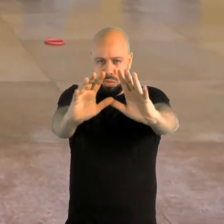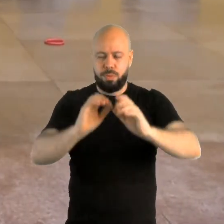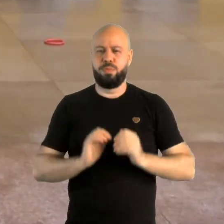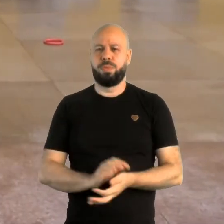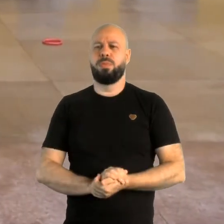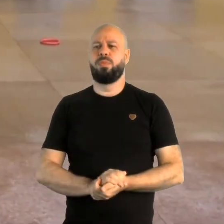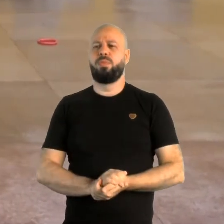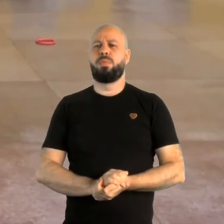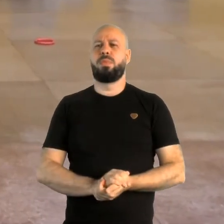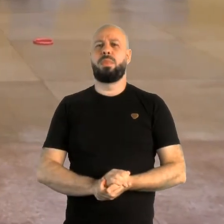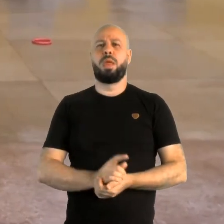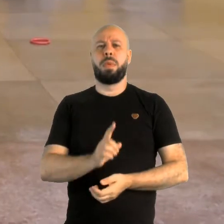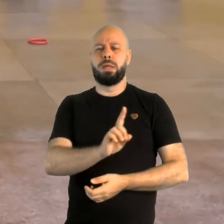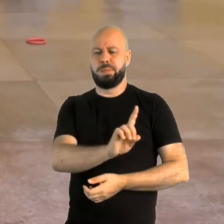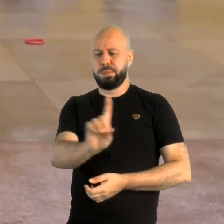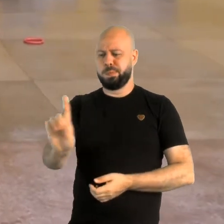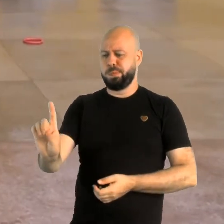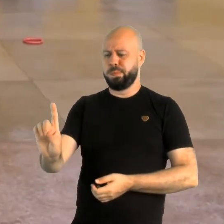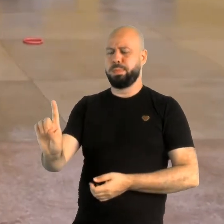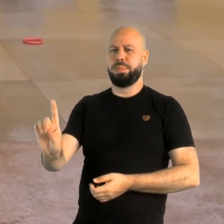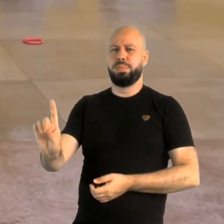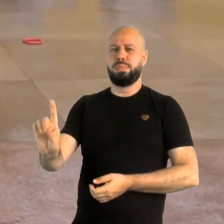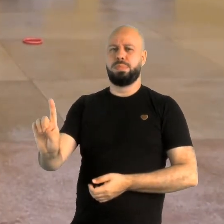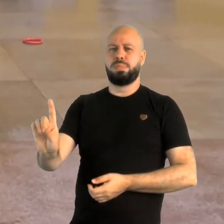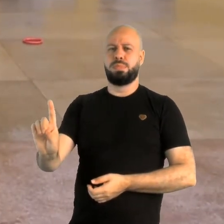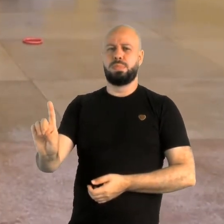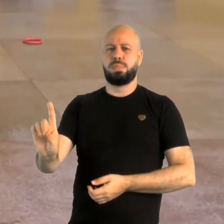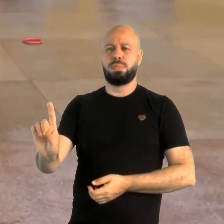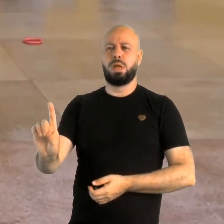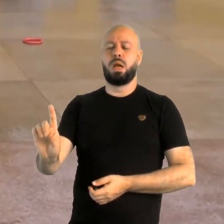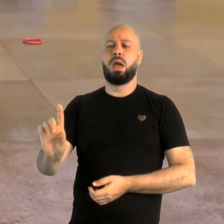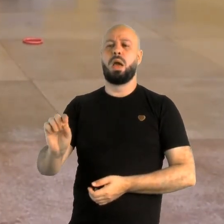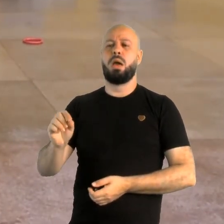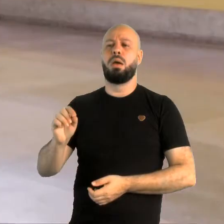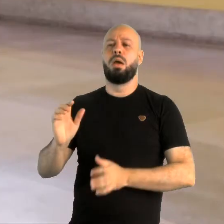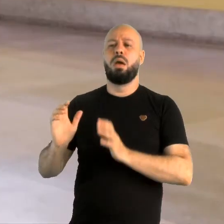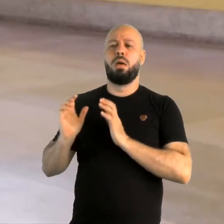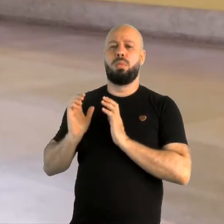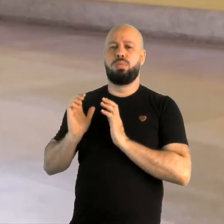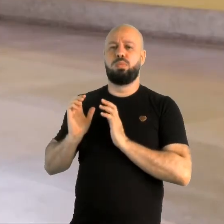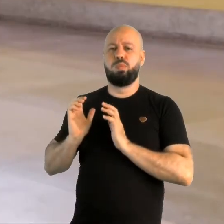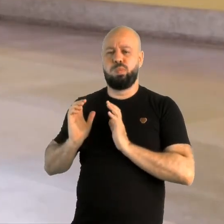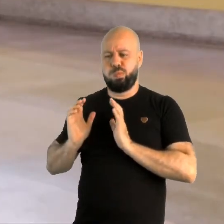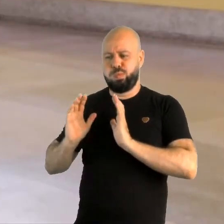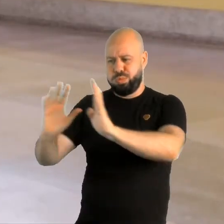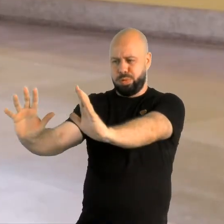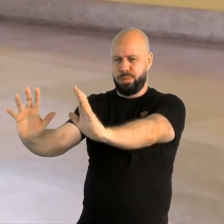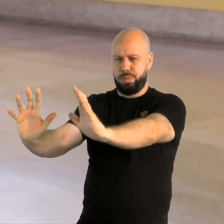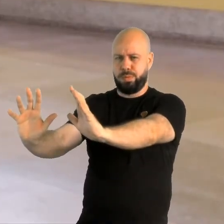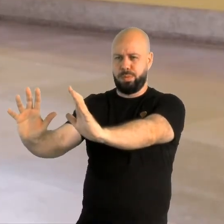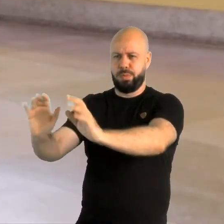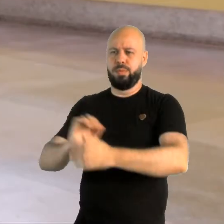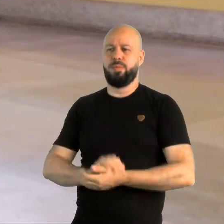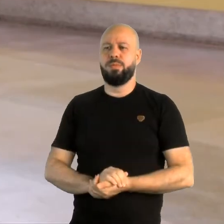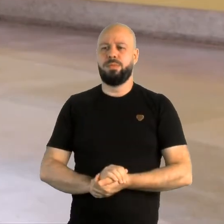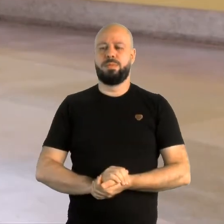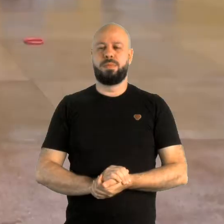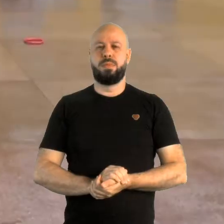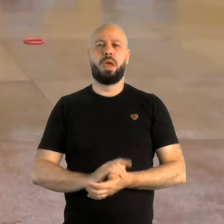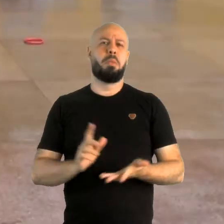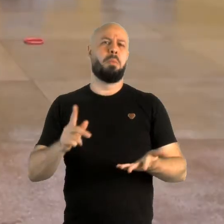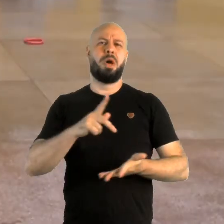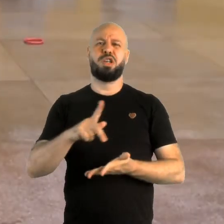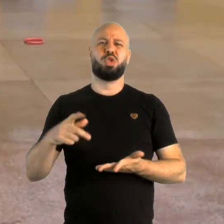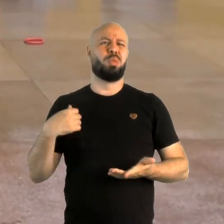colega deslocou e foi para a minha diagonal. Eu vou pegar, diagonal. Professor,